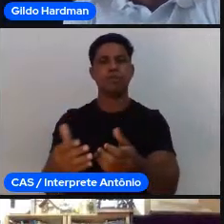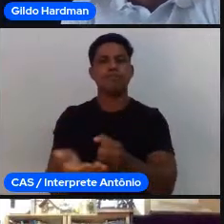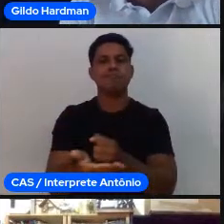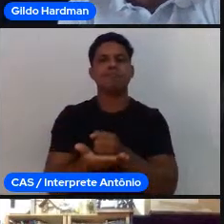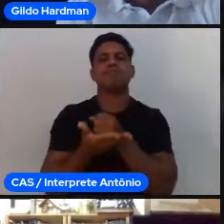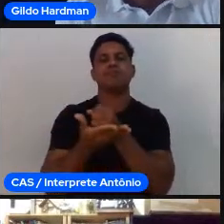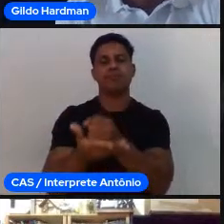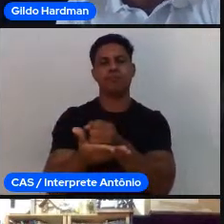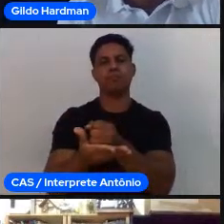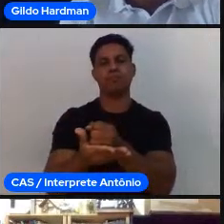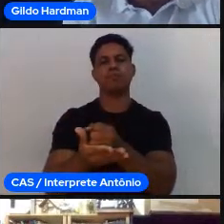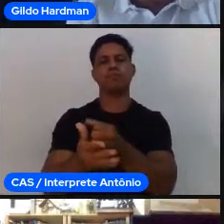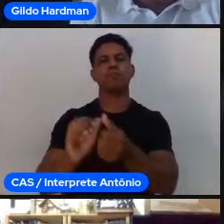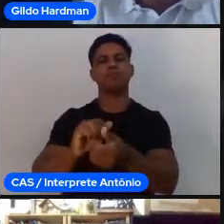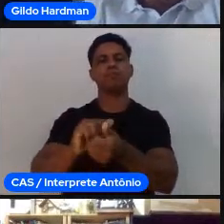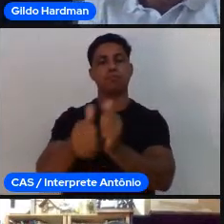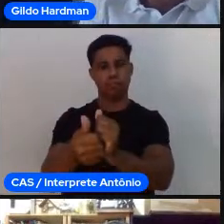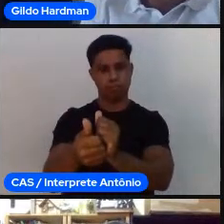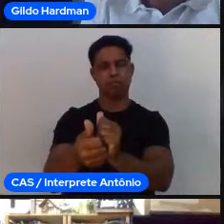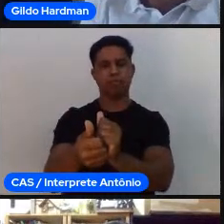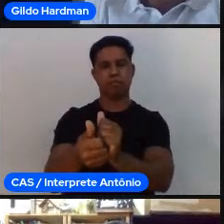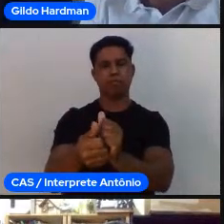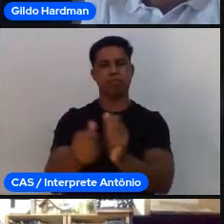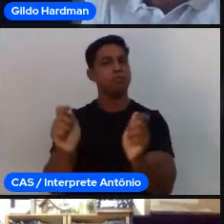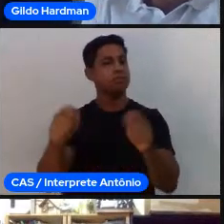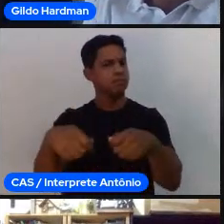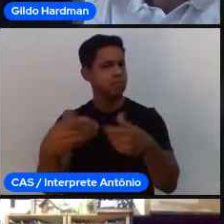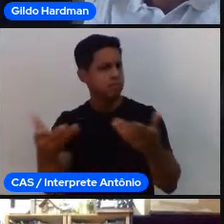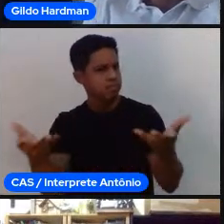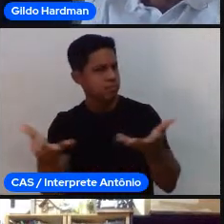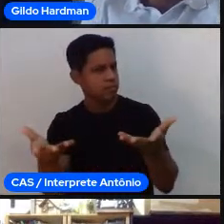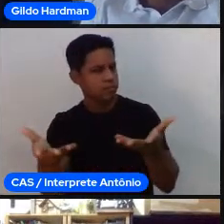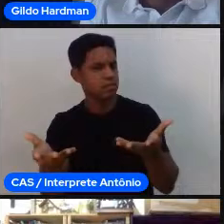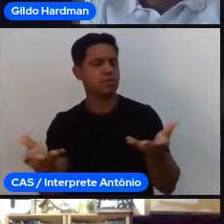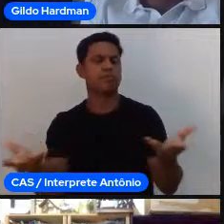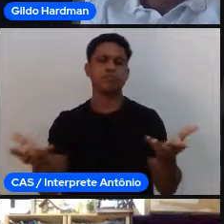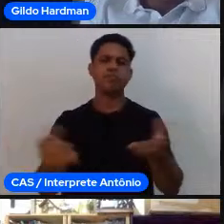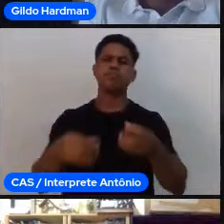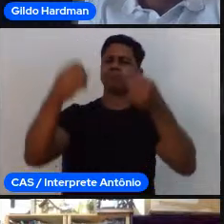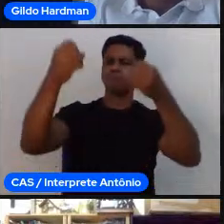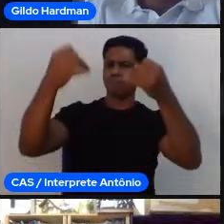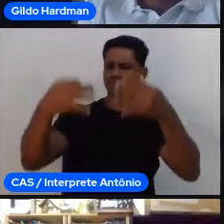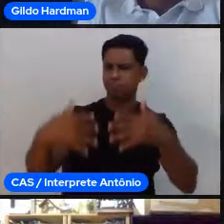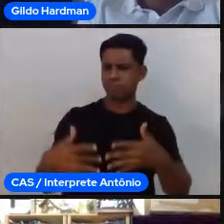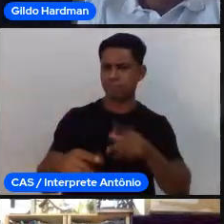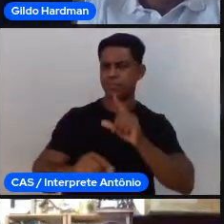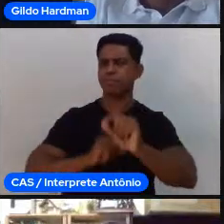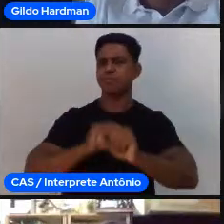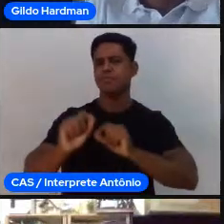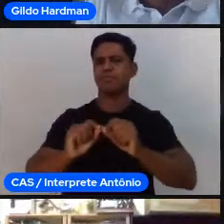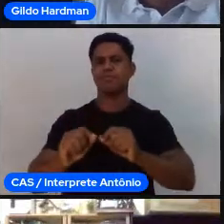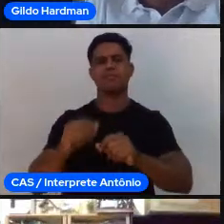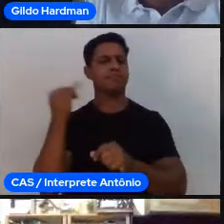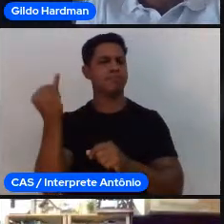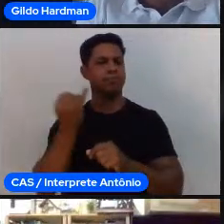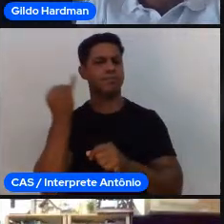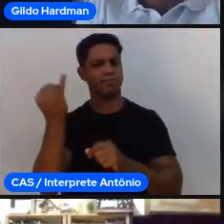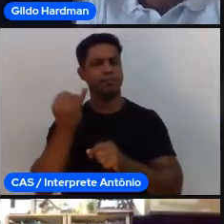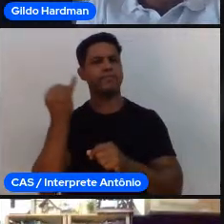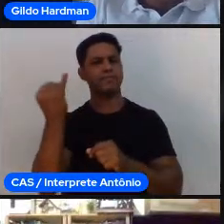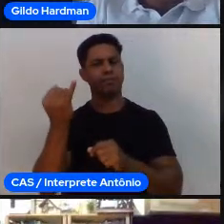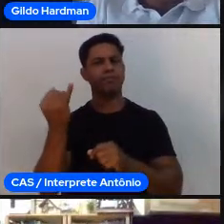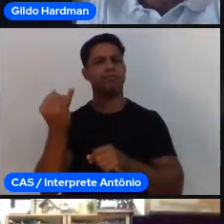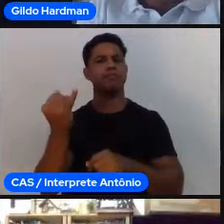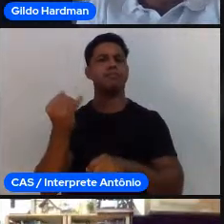importante que é o suporte que a gente dá para essa intervenção. A gente fala muito, é importante que treinadores façam, que professoras façam,